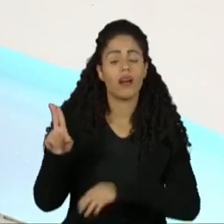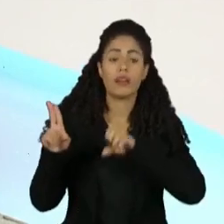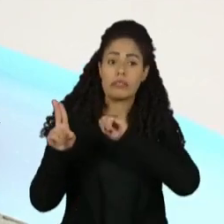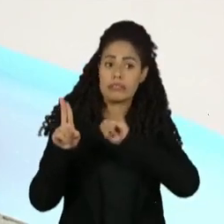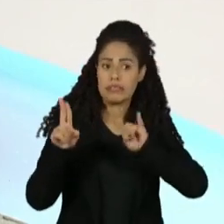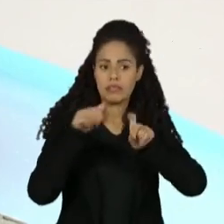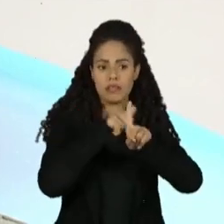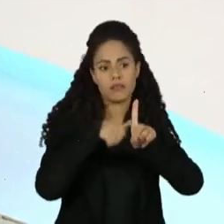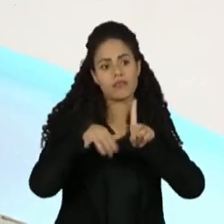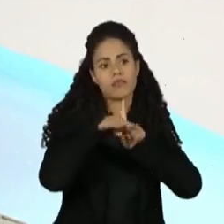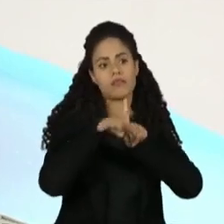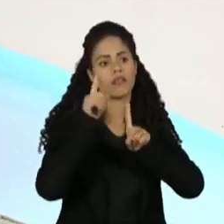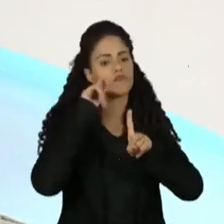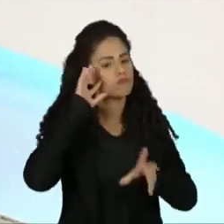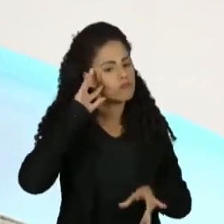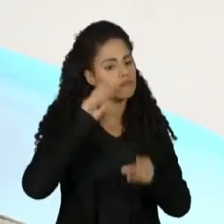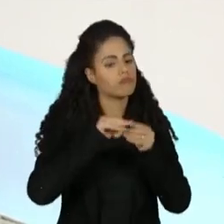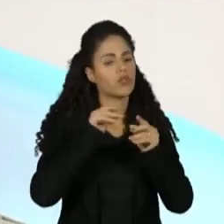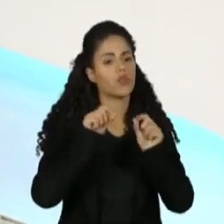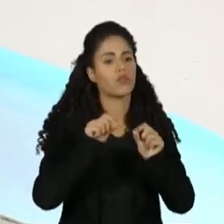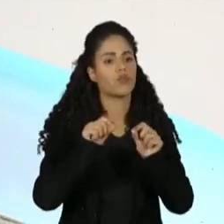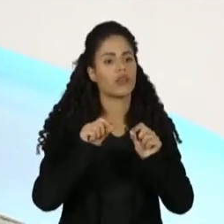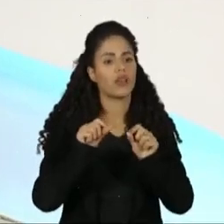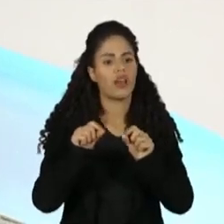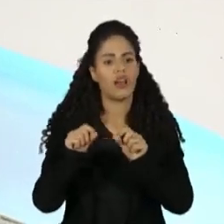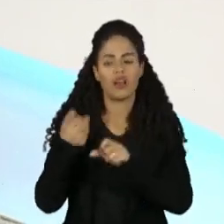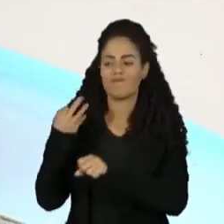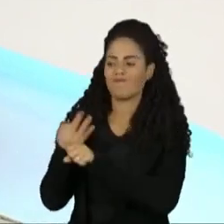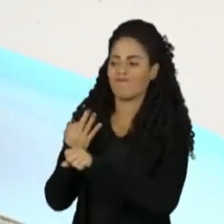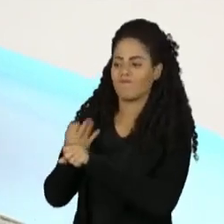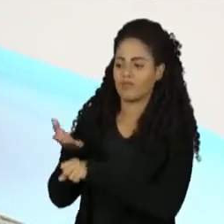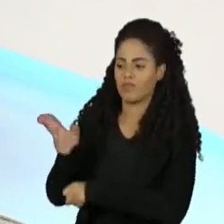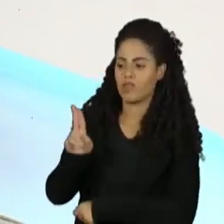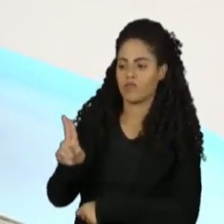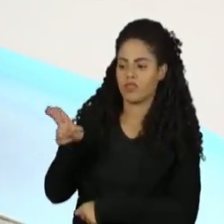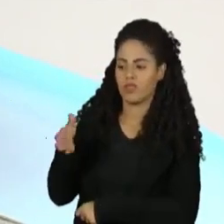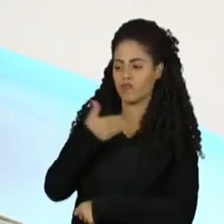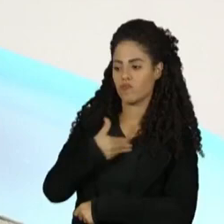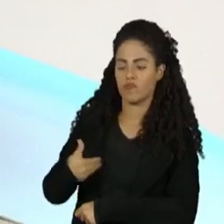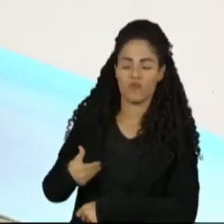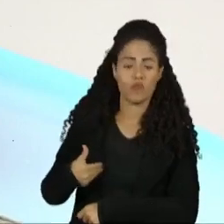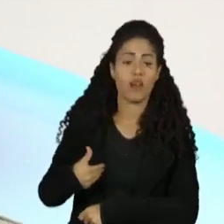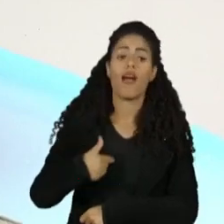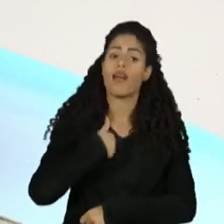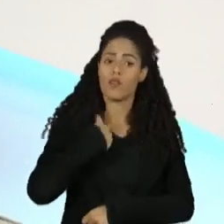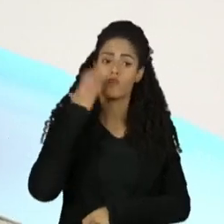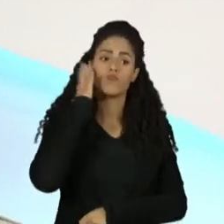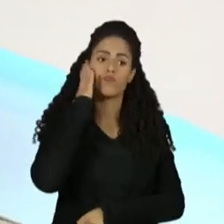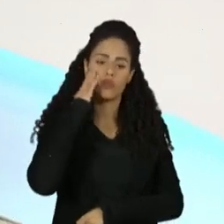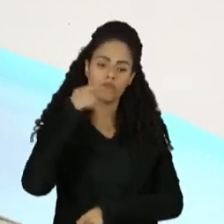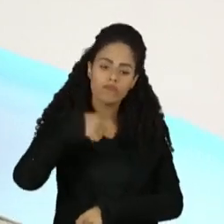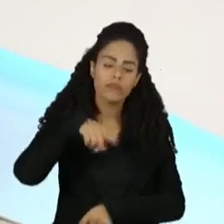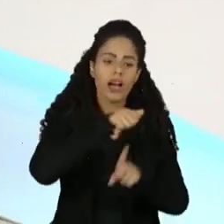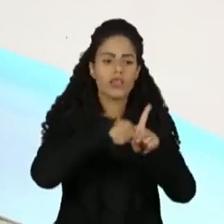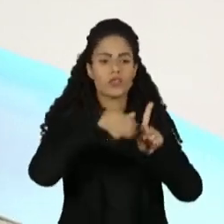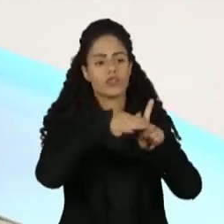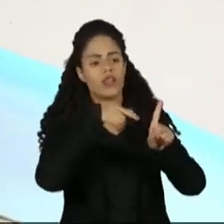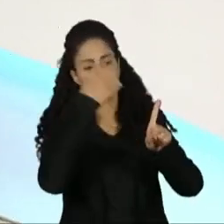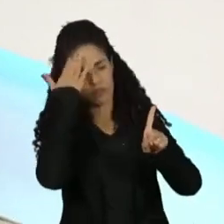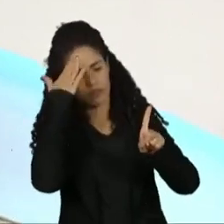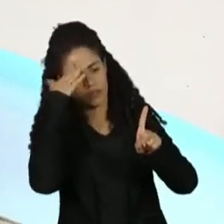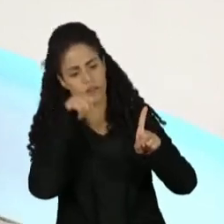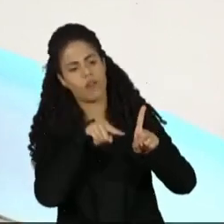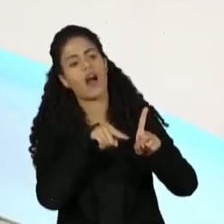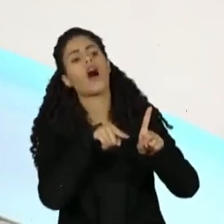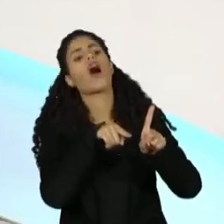a sociedade chegar à conclusão que não vale a pena manter uma universidade pública. Eu preciso que a sociedade entenda que, olha,